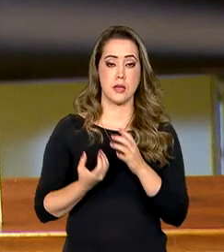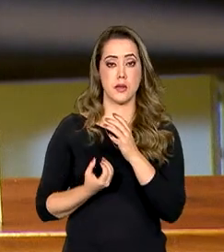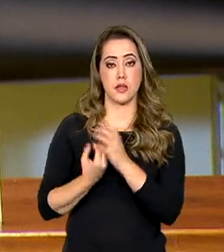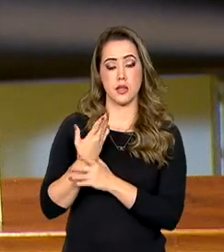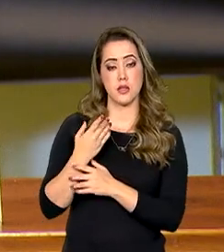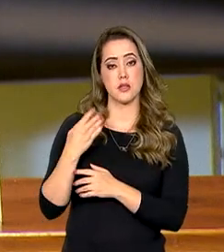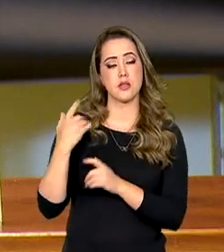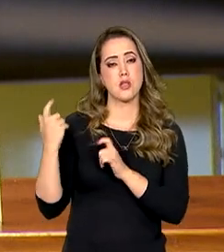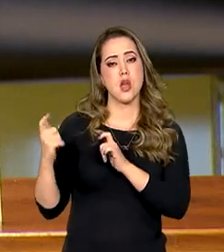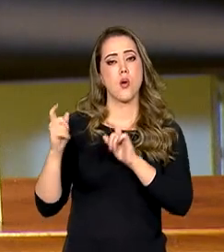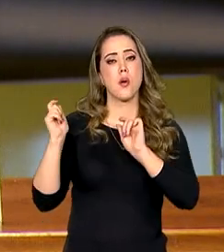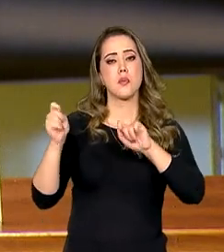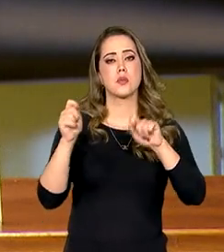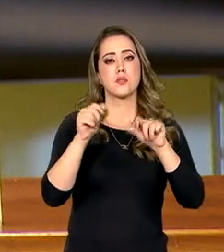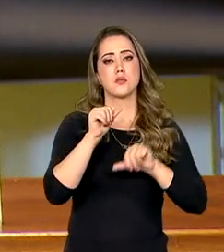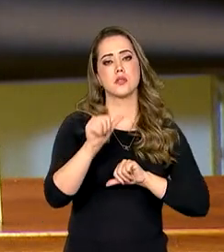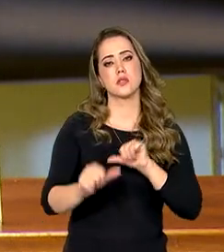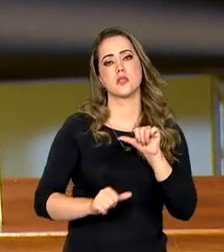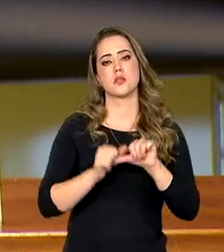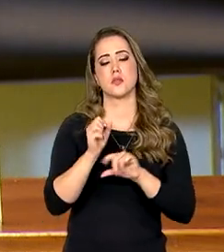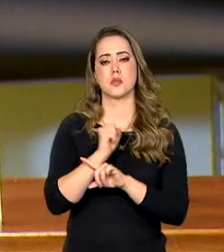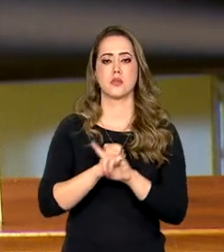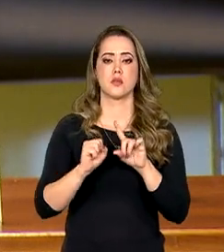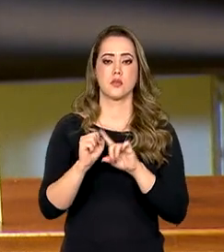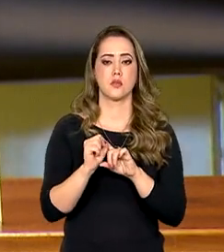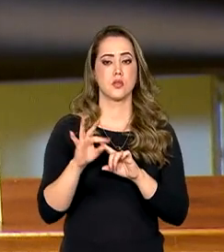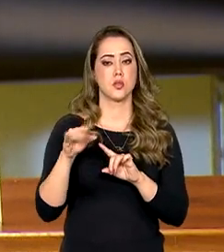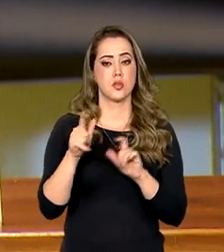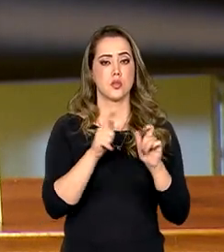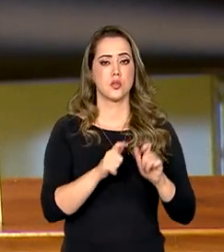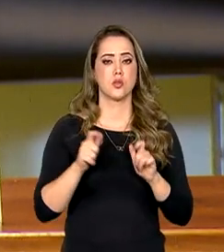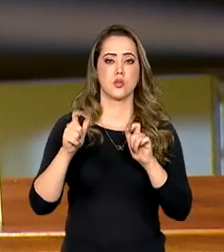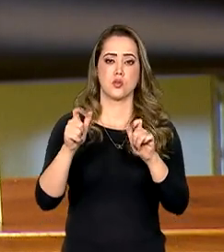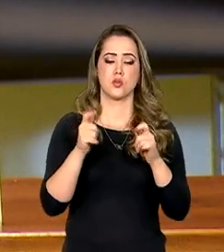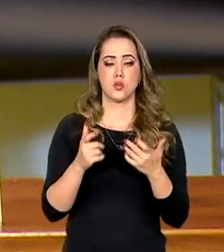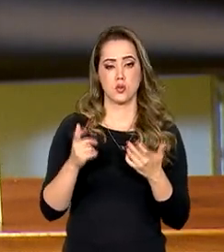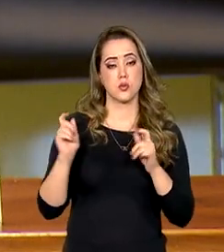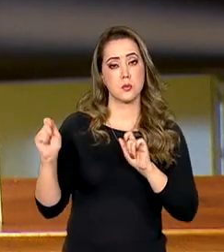é ferramenta de transformação social em todas as suas dimensões e possibilidades.